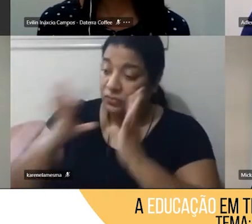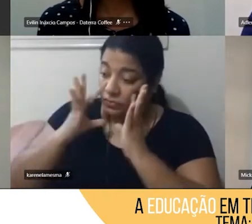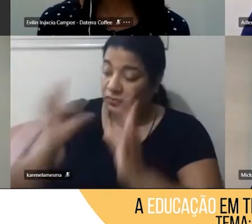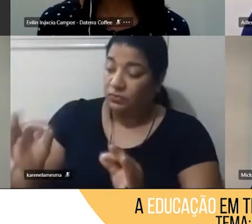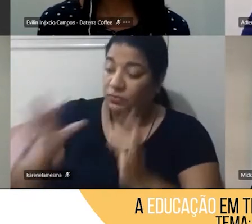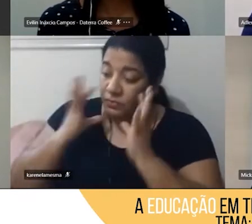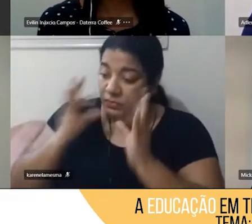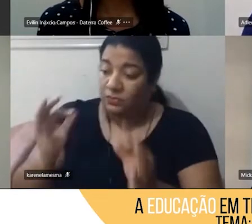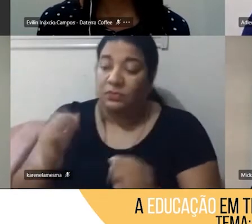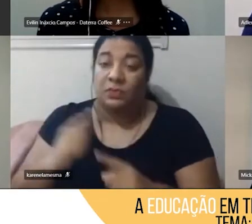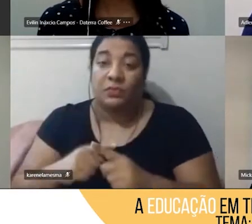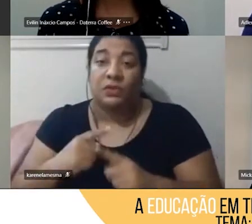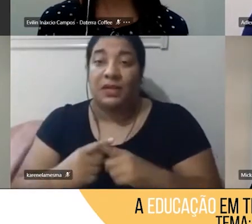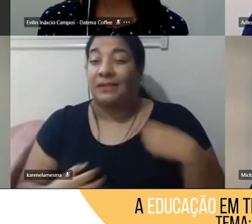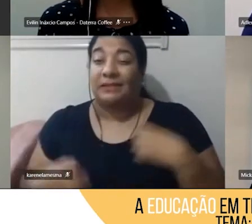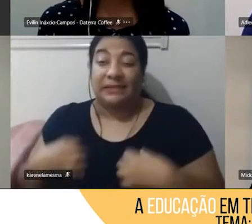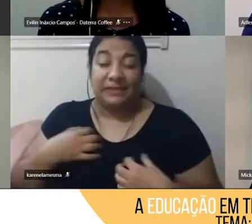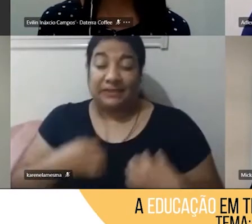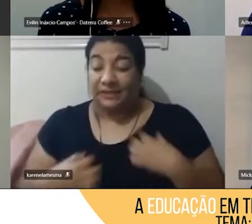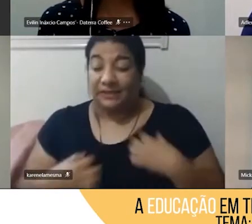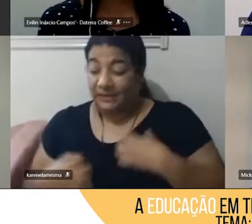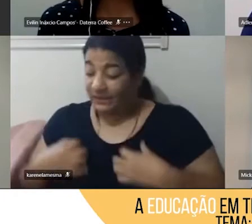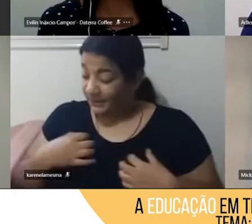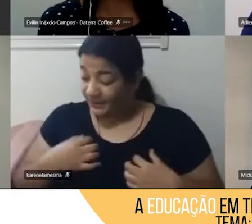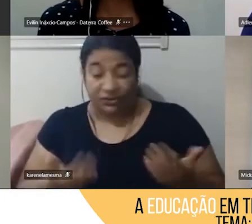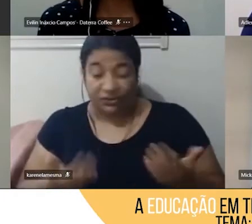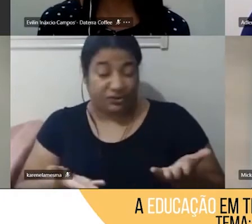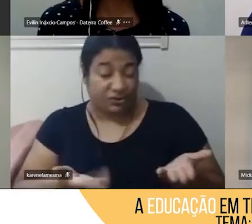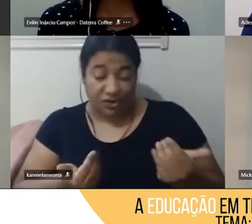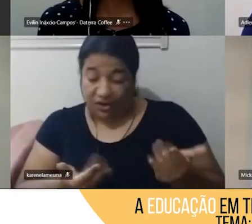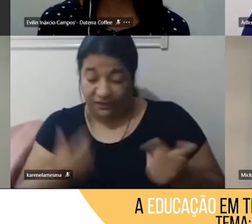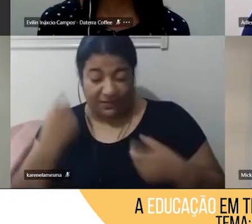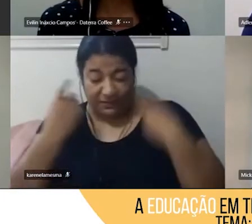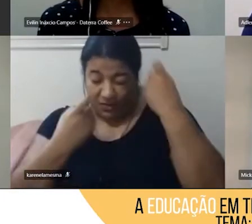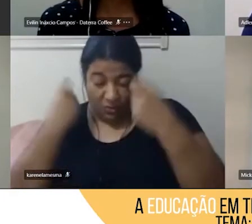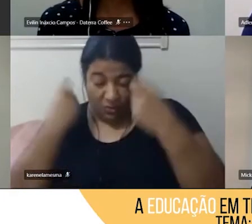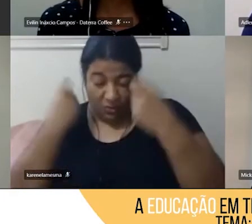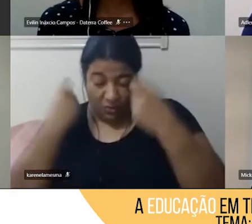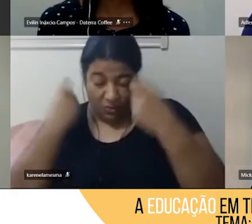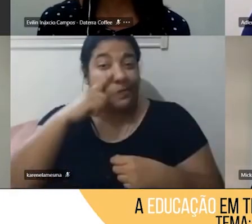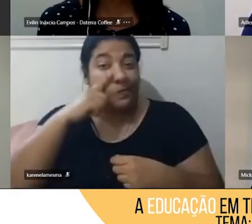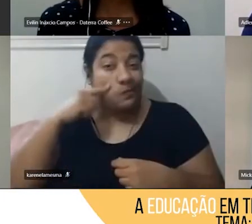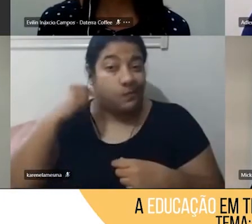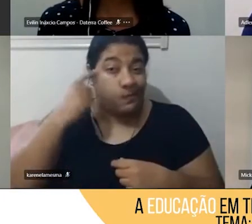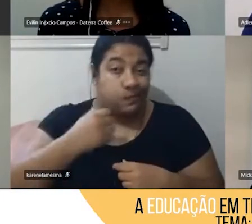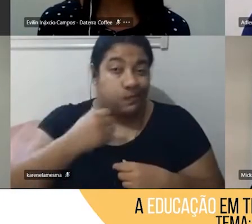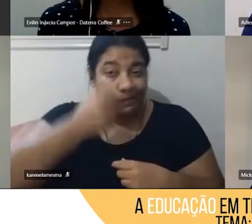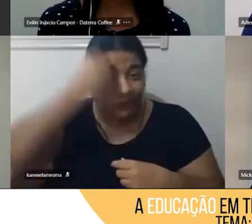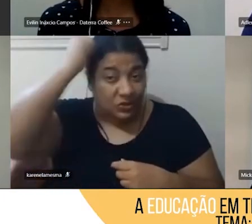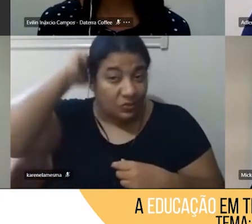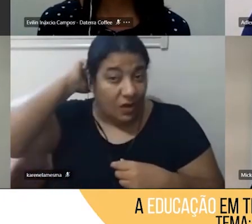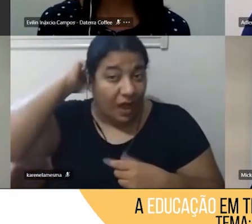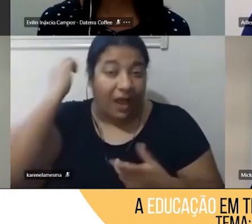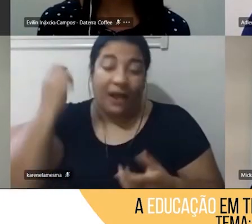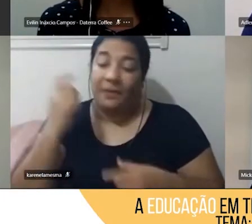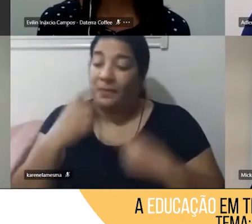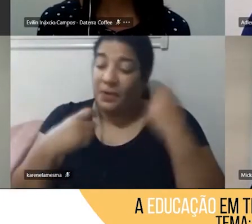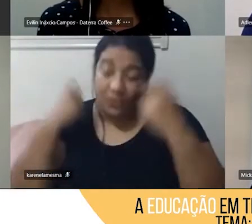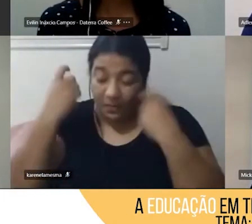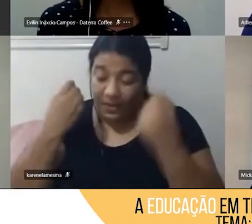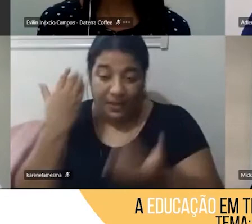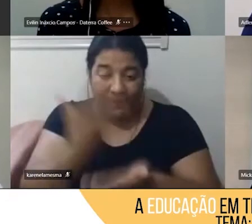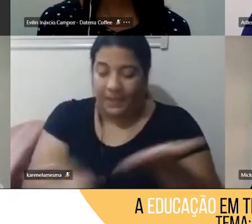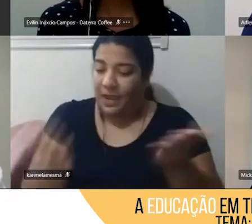crise de ansiedade, preocupados com o vestibular ou com o vestibulinho, preocupados em perder o ano,